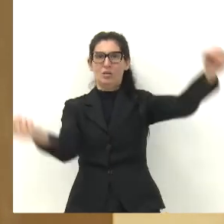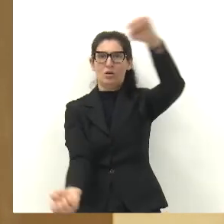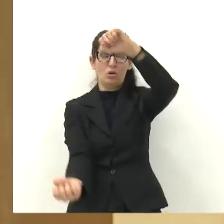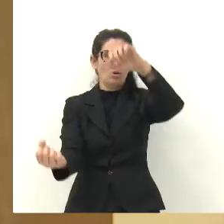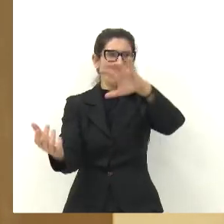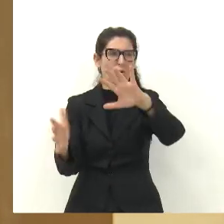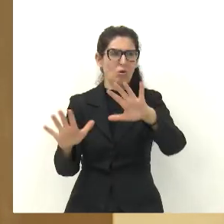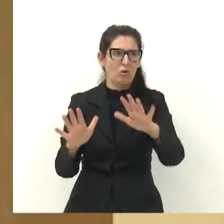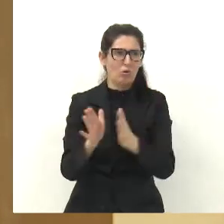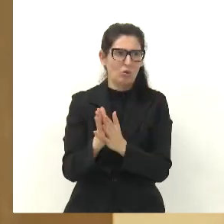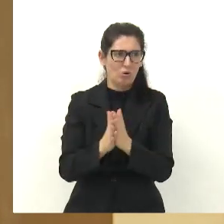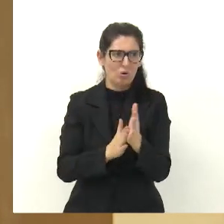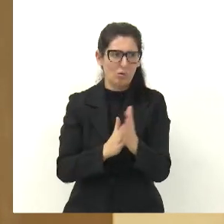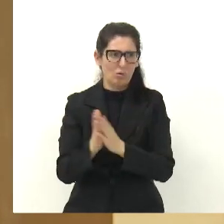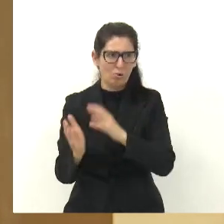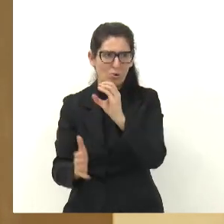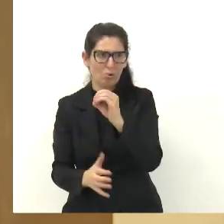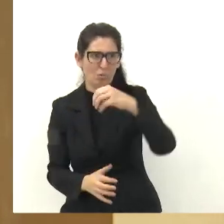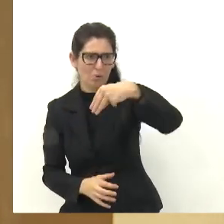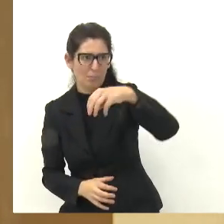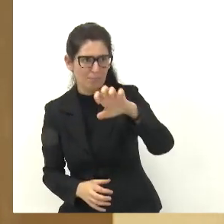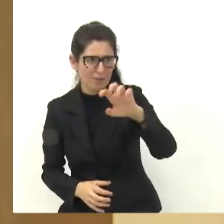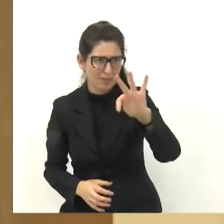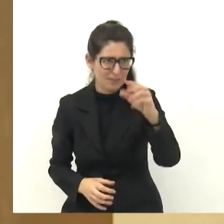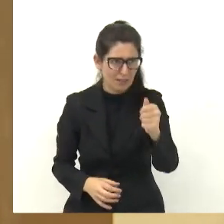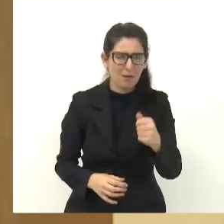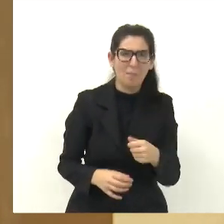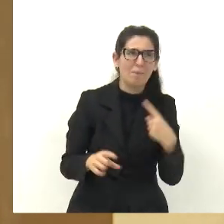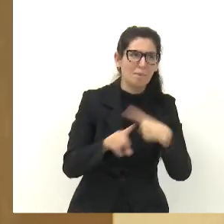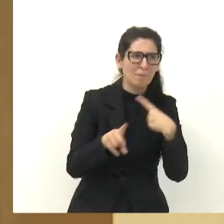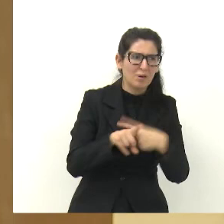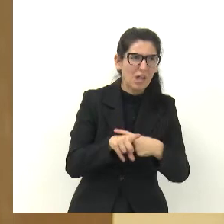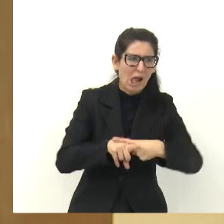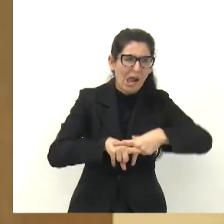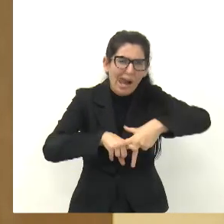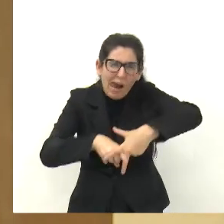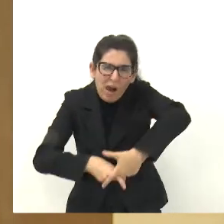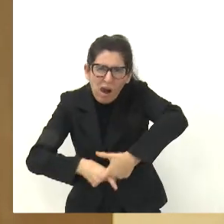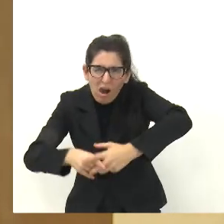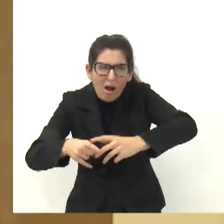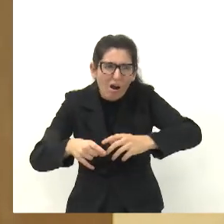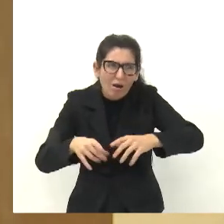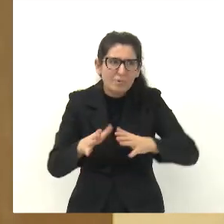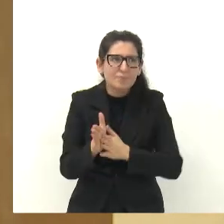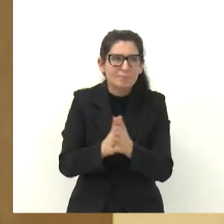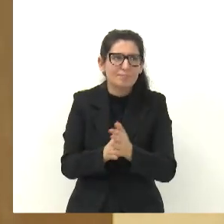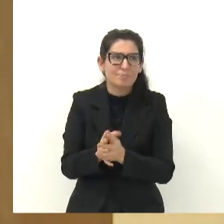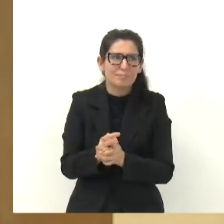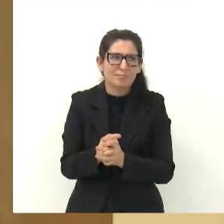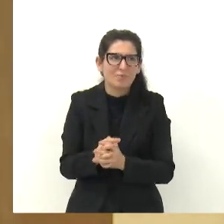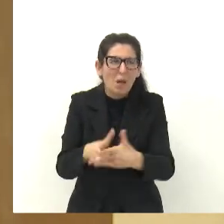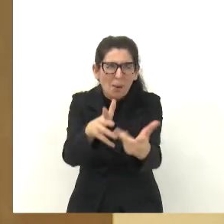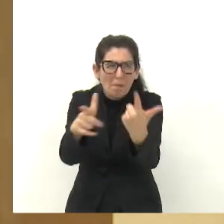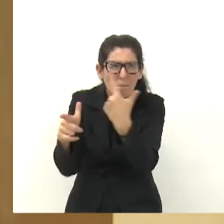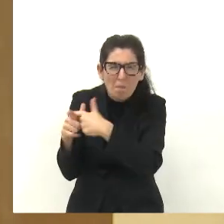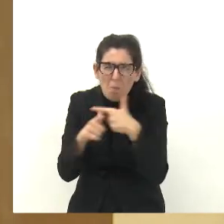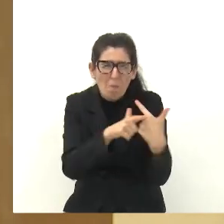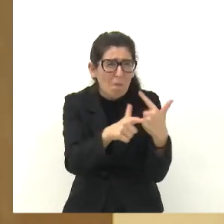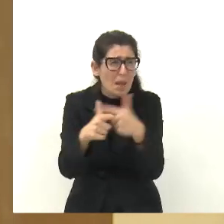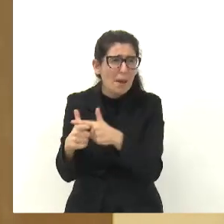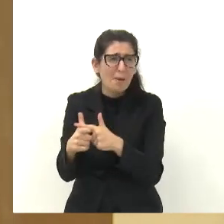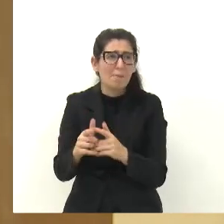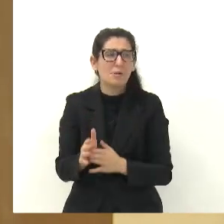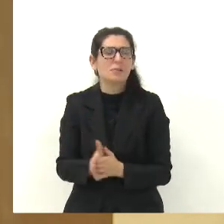lá, fez todo aquele trabalho lá e sanou um grande problema que já ia levando uma semana, e o